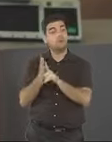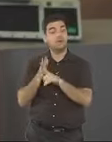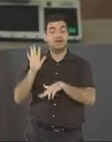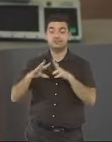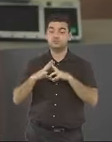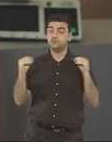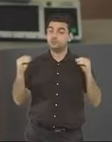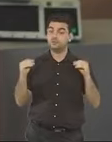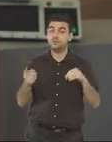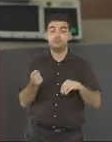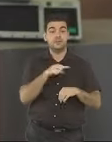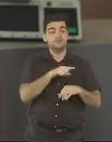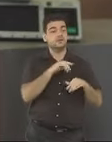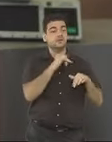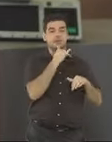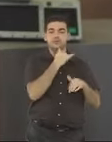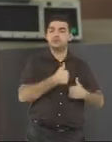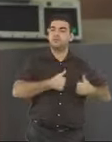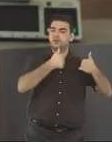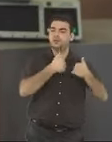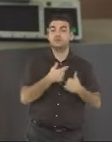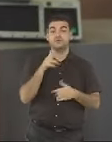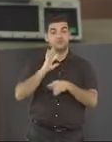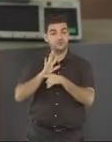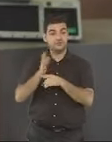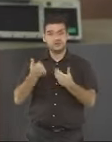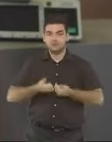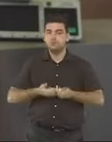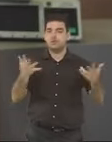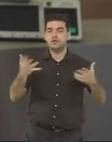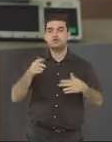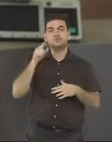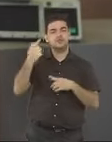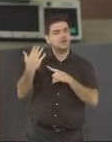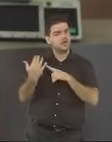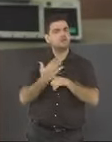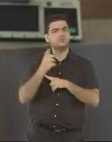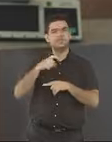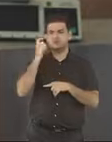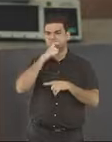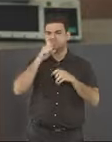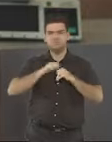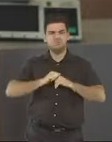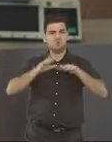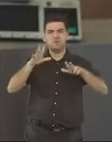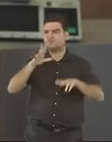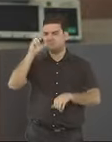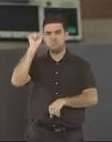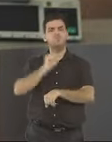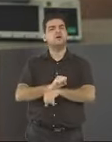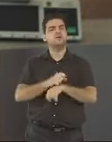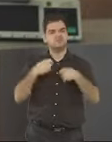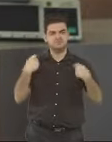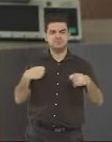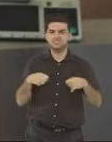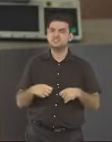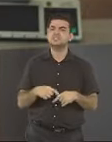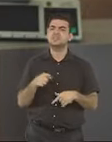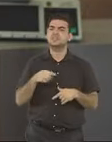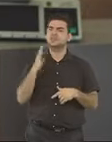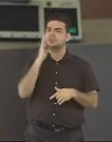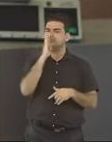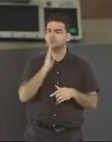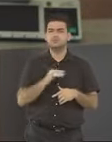subir. Compartilhe esse vídeo e colabore para o combate das notícias falsas. Na urna eletrônica e nas